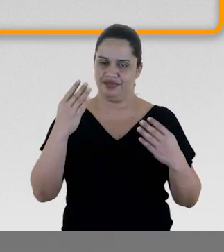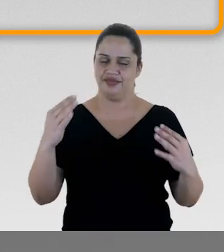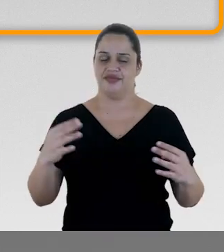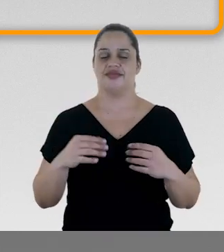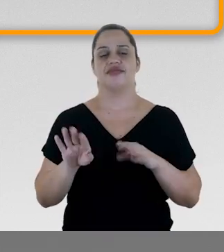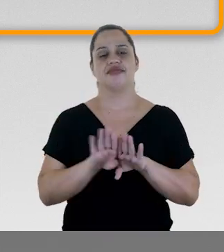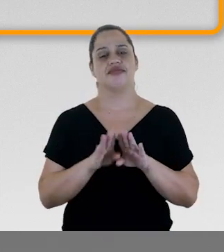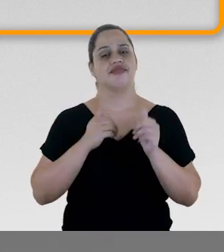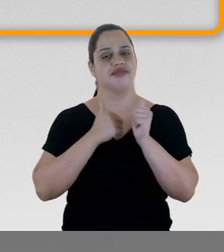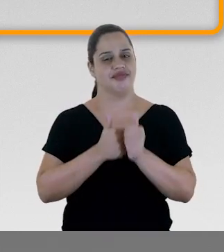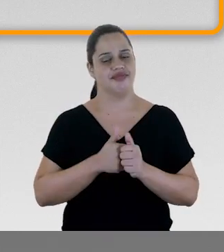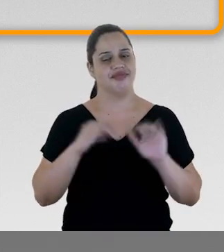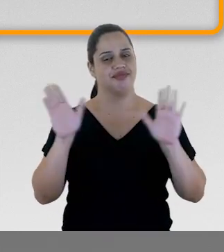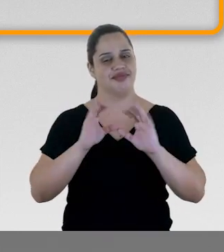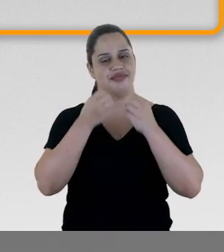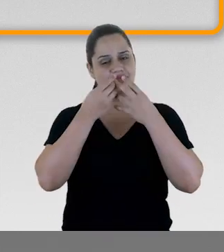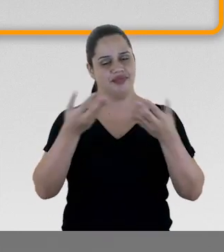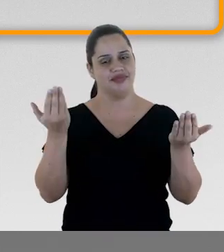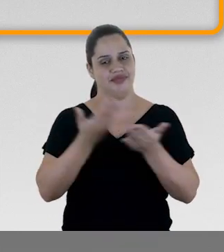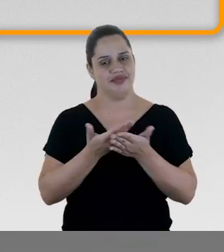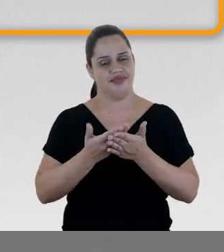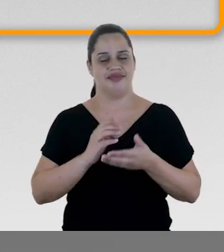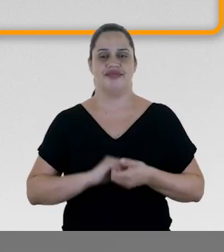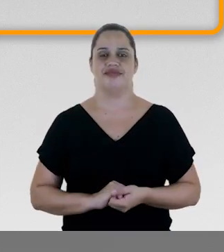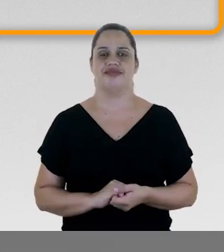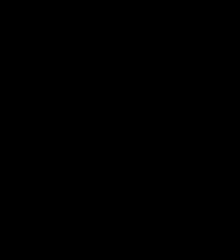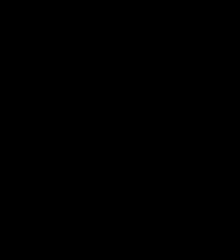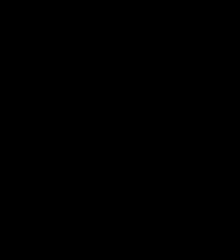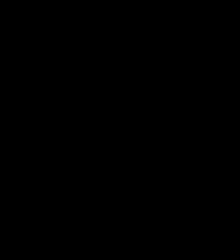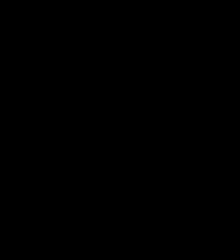Obrigada pela companhia e ótimas aulas!